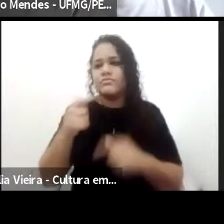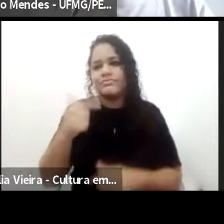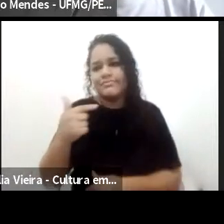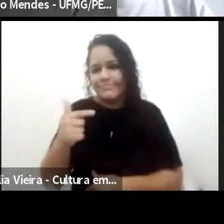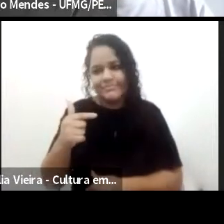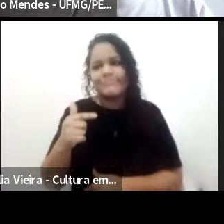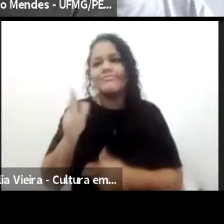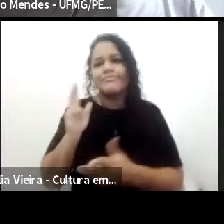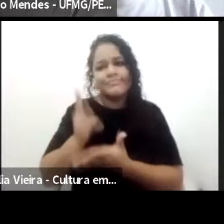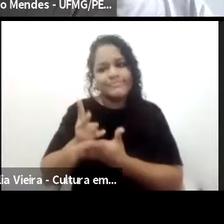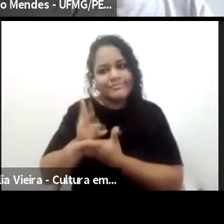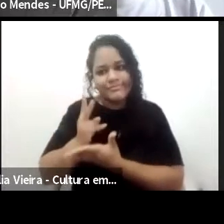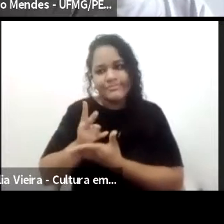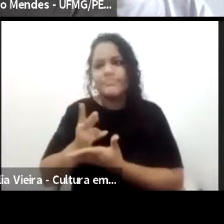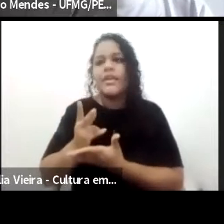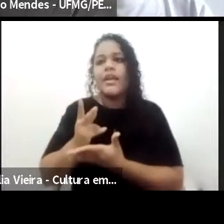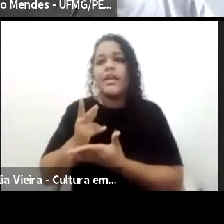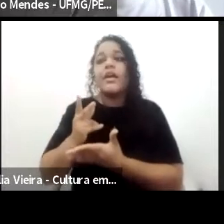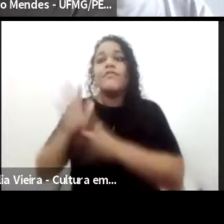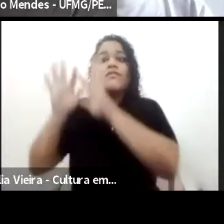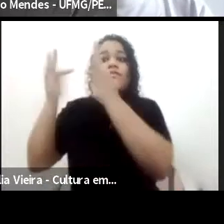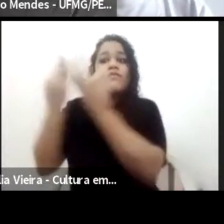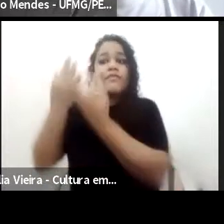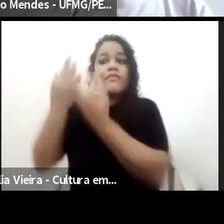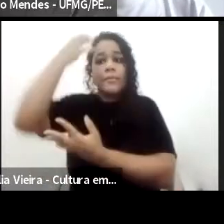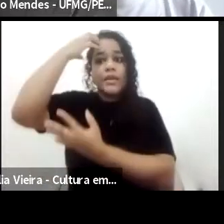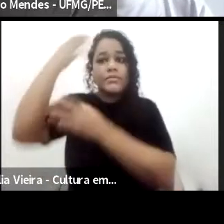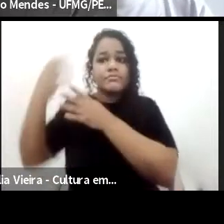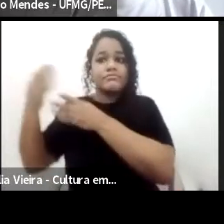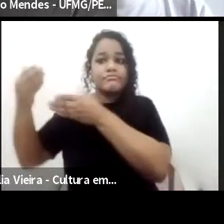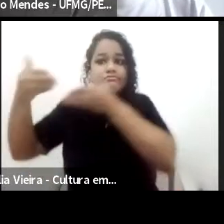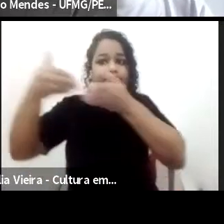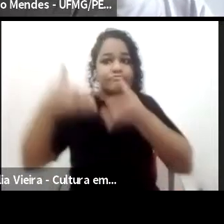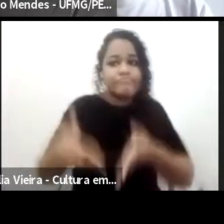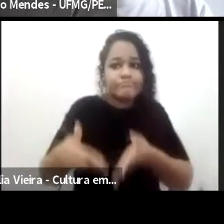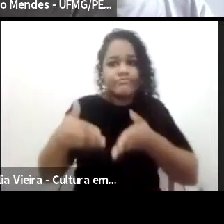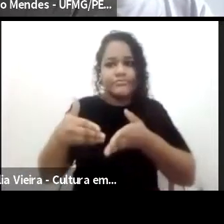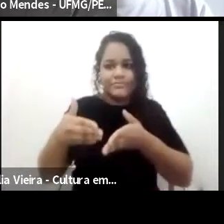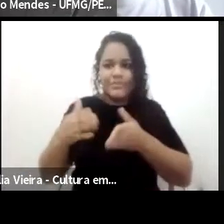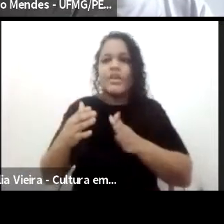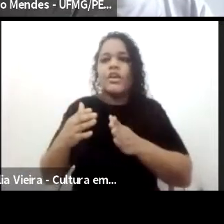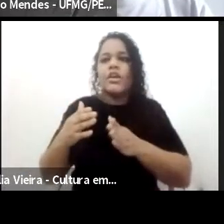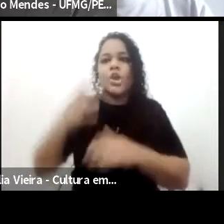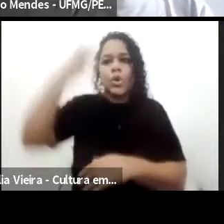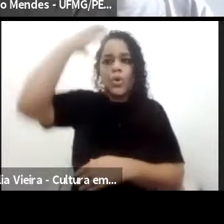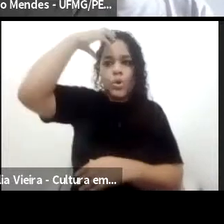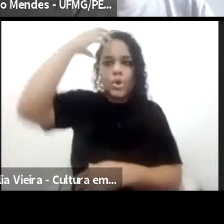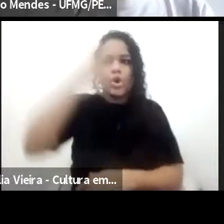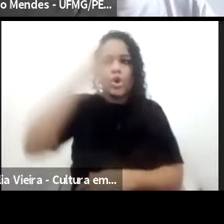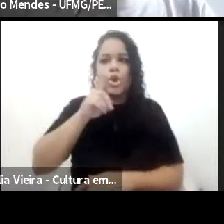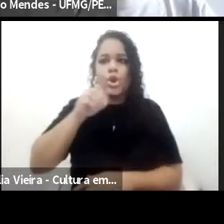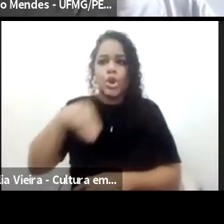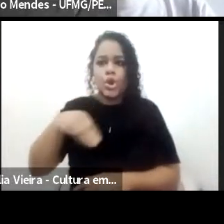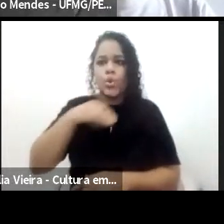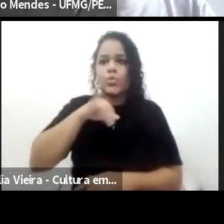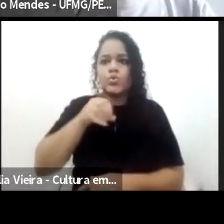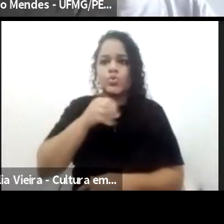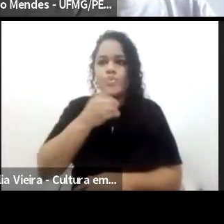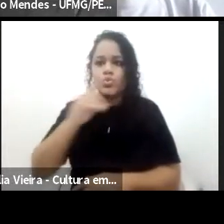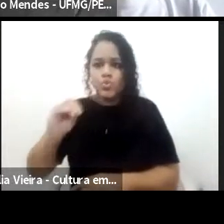aqui, a chegada de Dom João com toda a sua comitiva, ele vai estabelecer mudanças